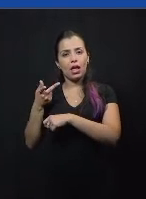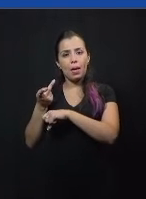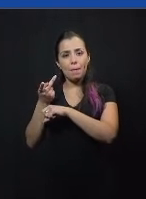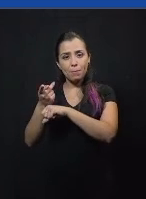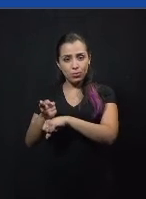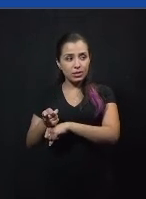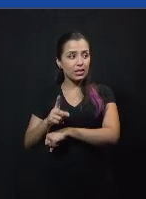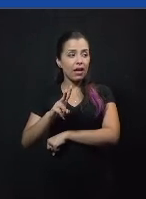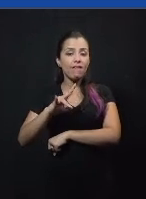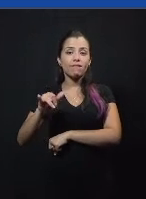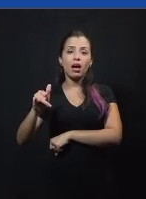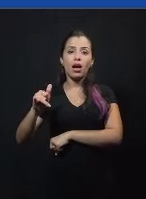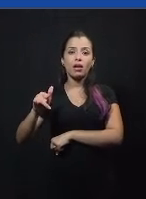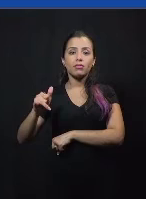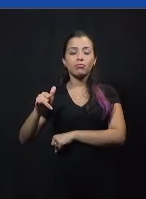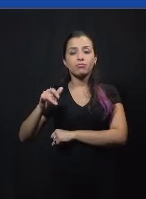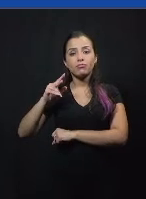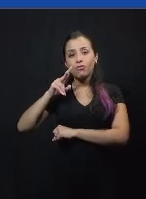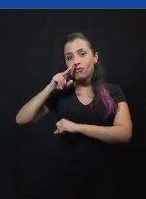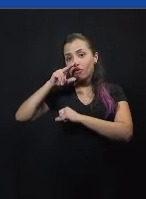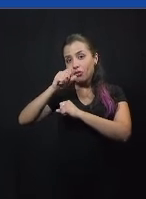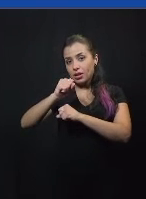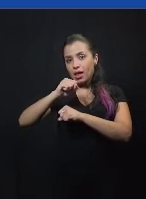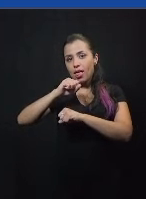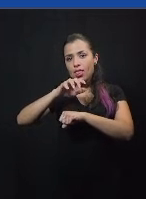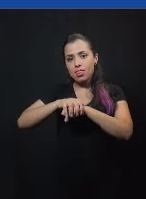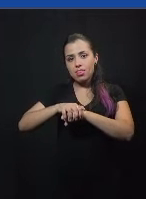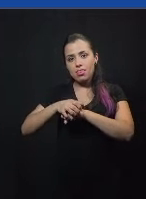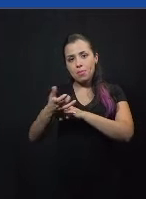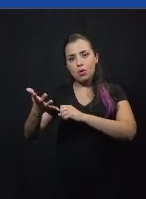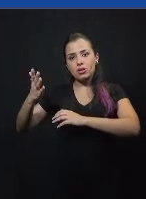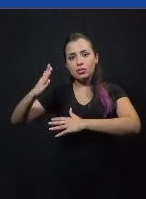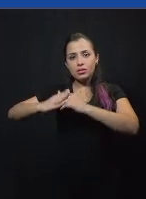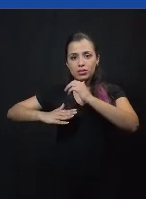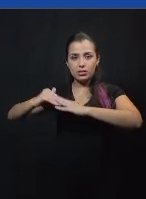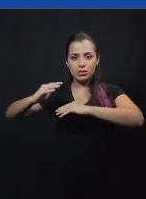vai realmente fortalecer a democracia na prática?